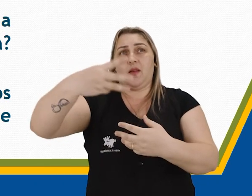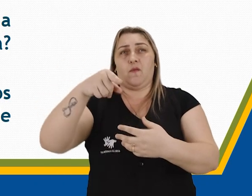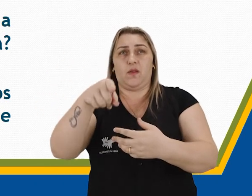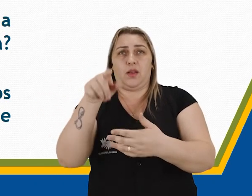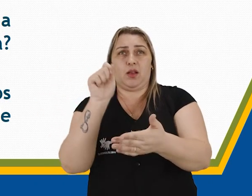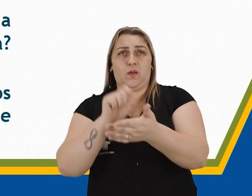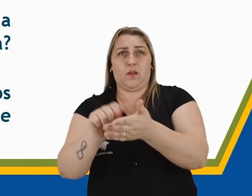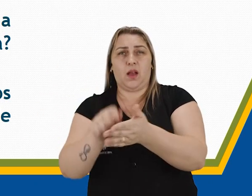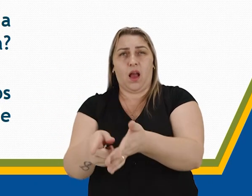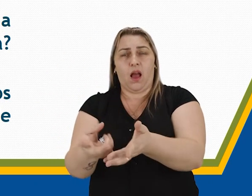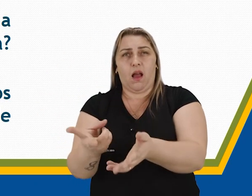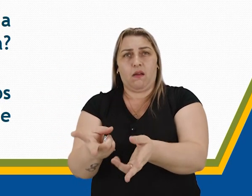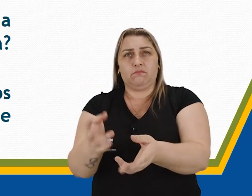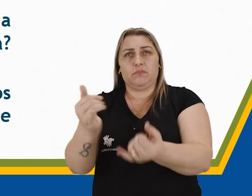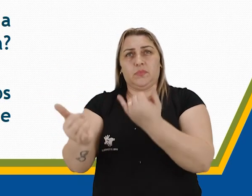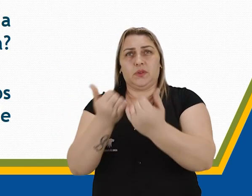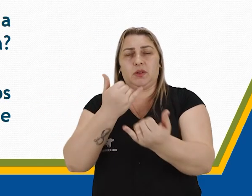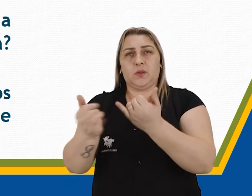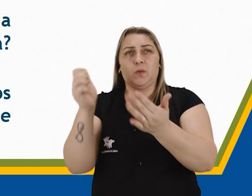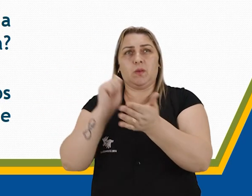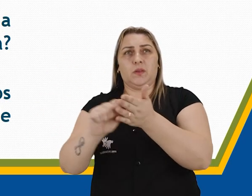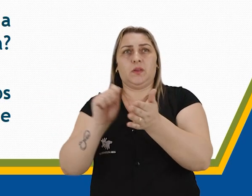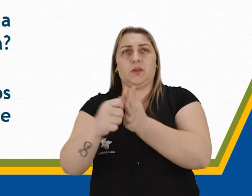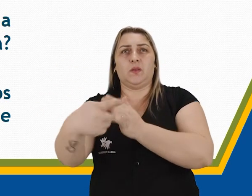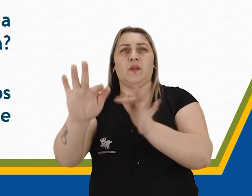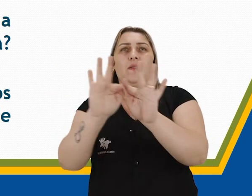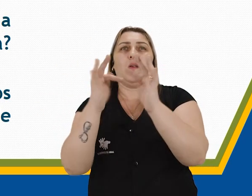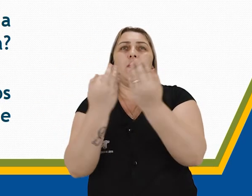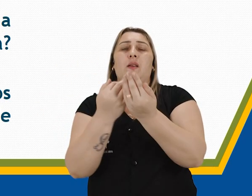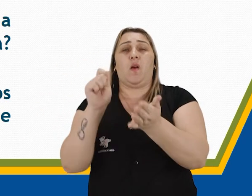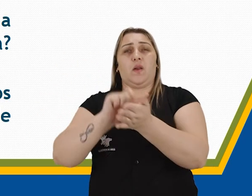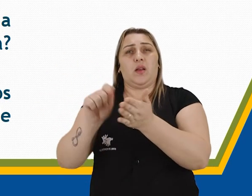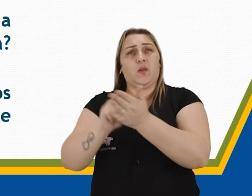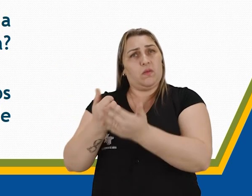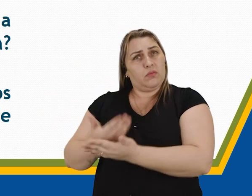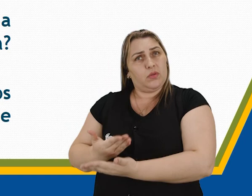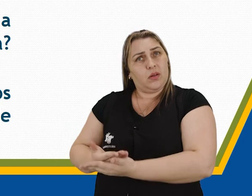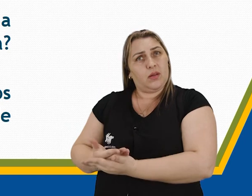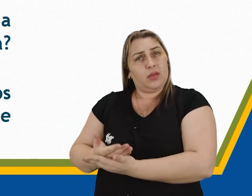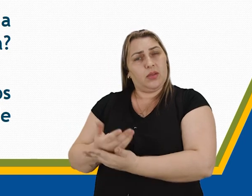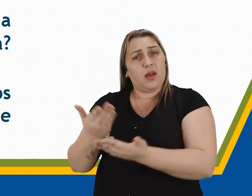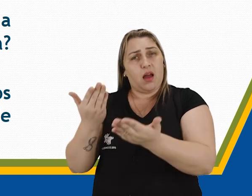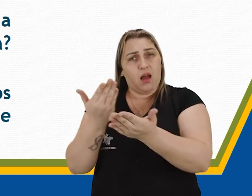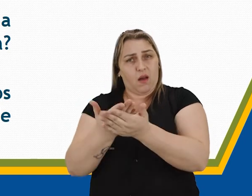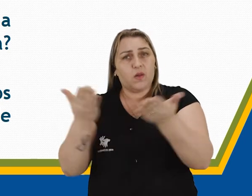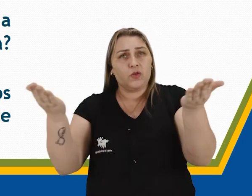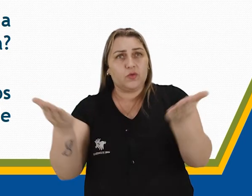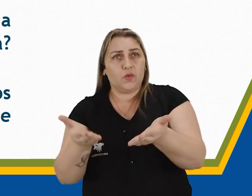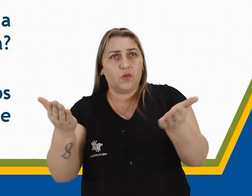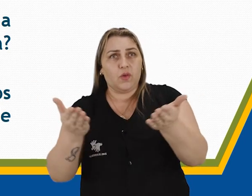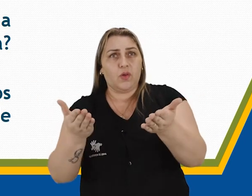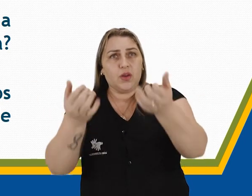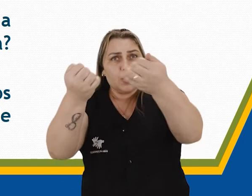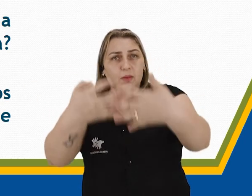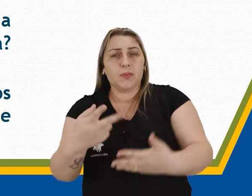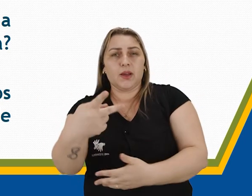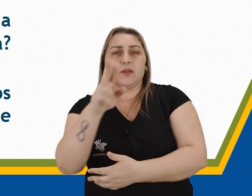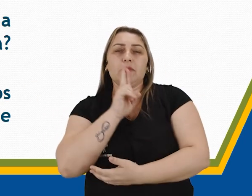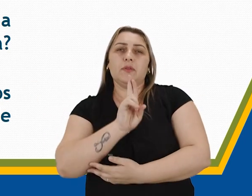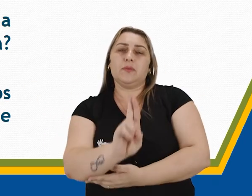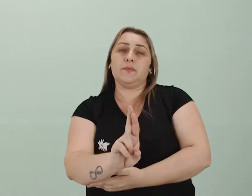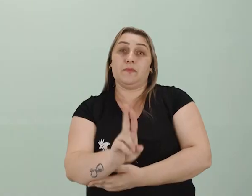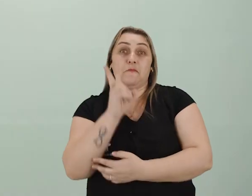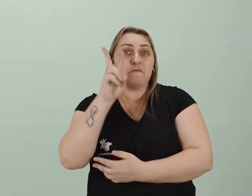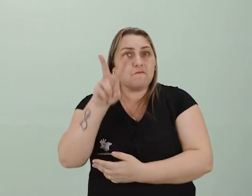você nota alguma semelhança entre os registros da sua família aos registros estudados na aula de hoje? Justifique a sua resposta.